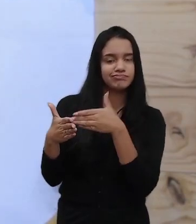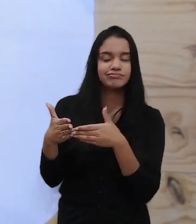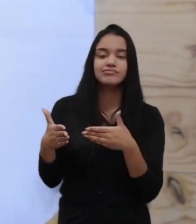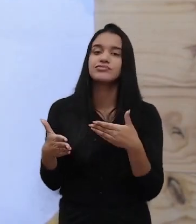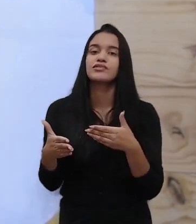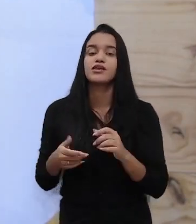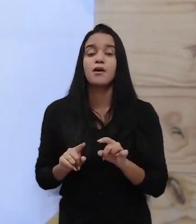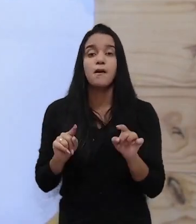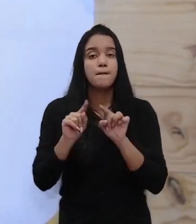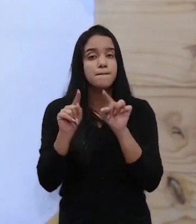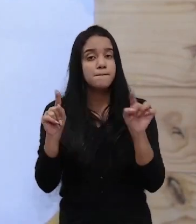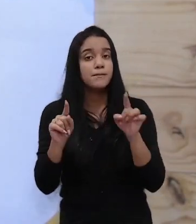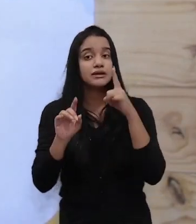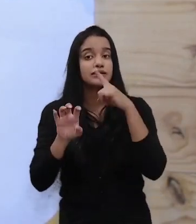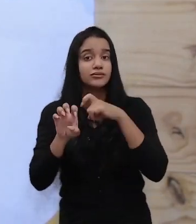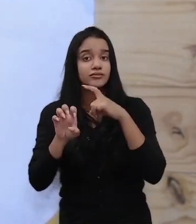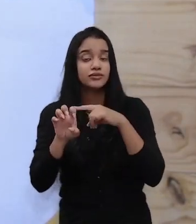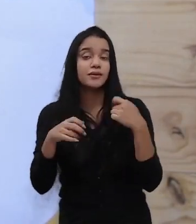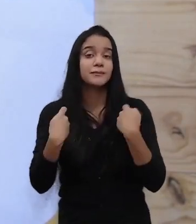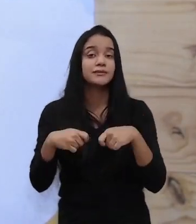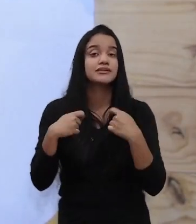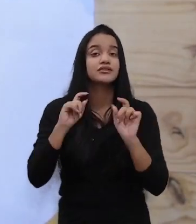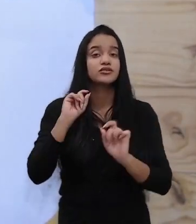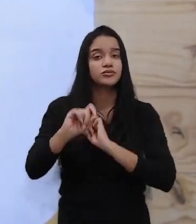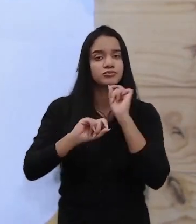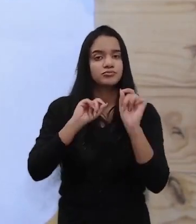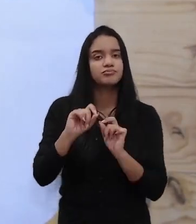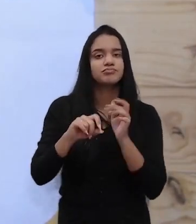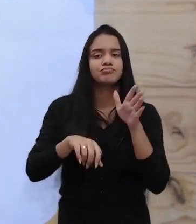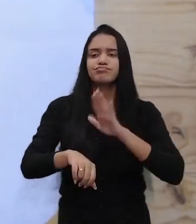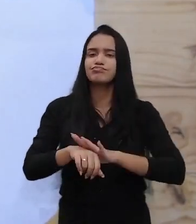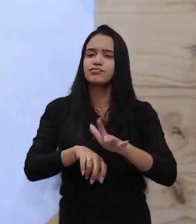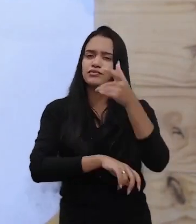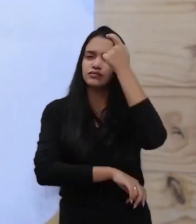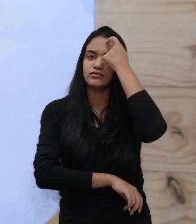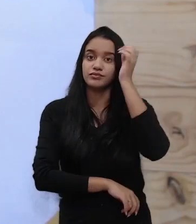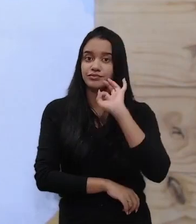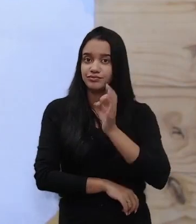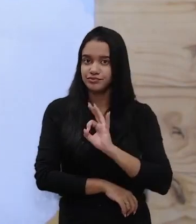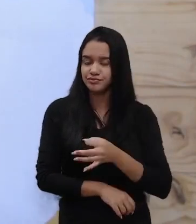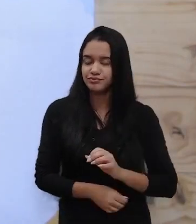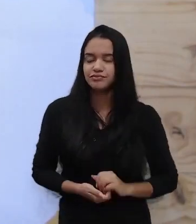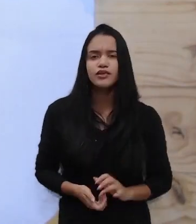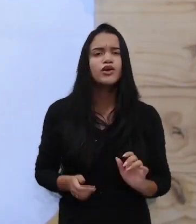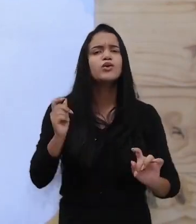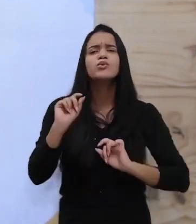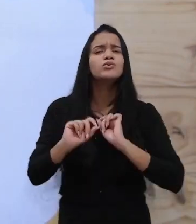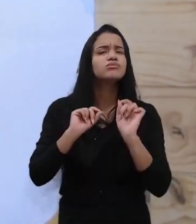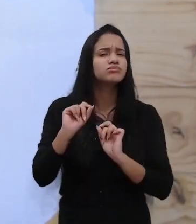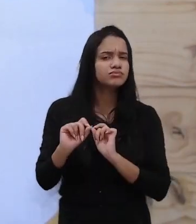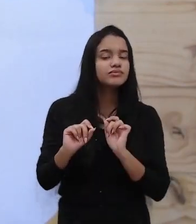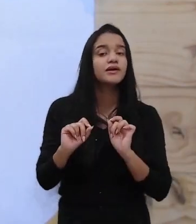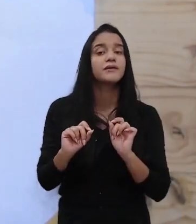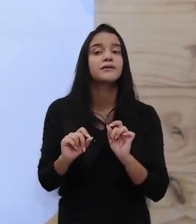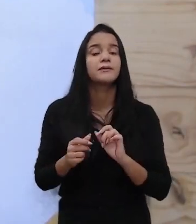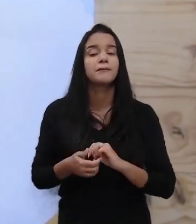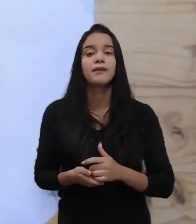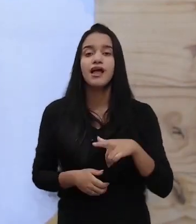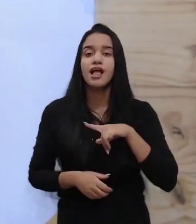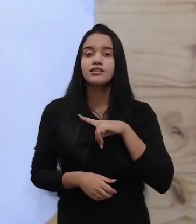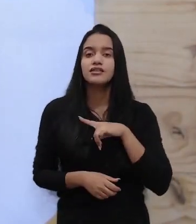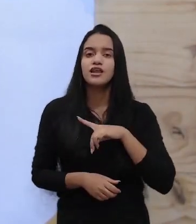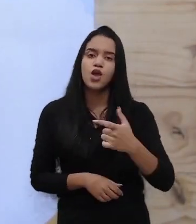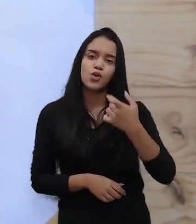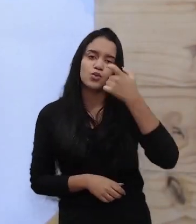Acima de tudo, o empreendedor precisa ser autoconsciente. O é isso, professor? Ele precisa ter a